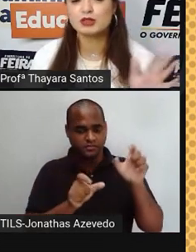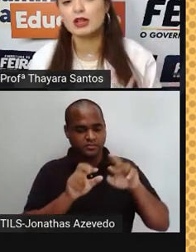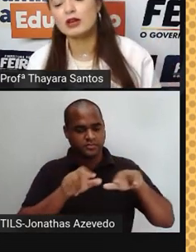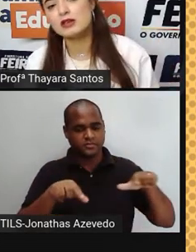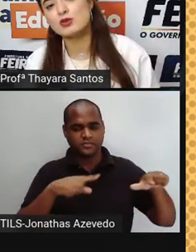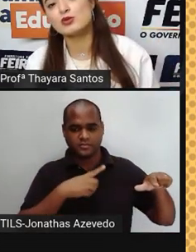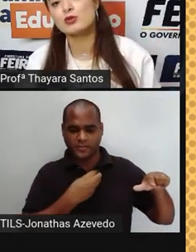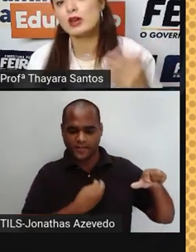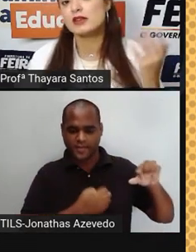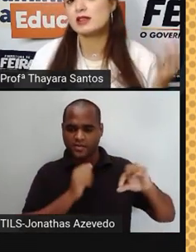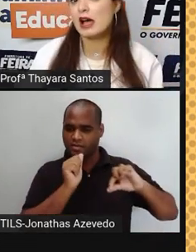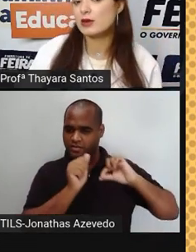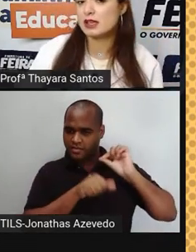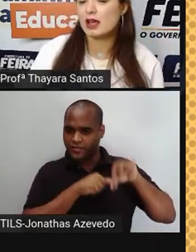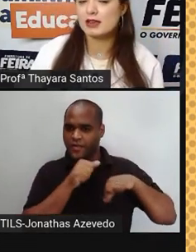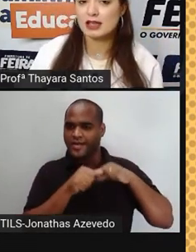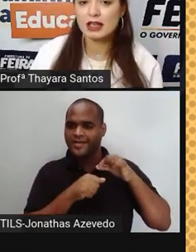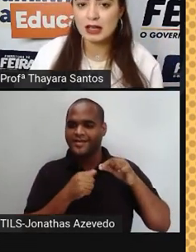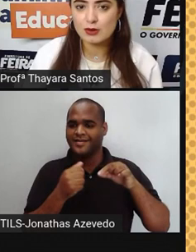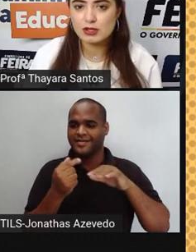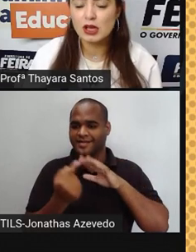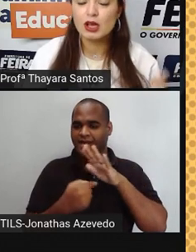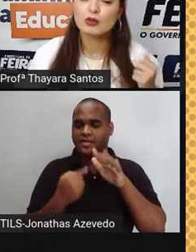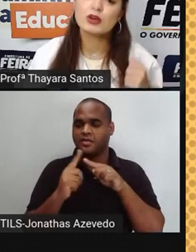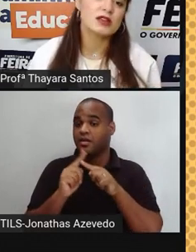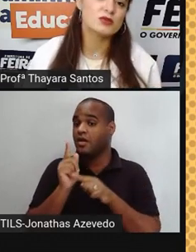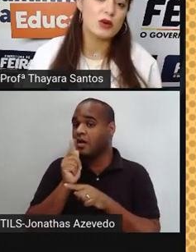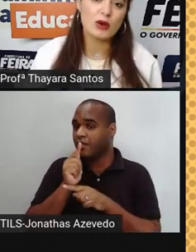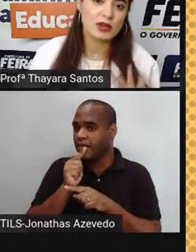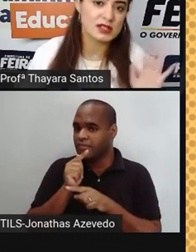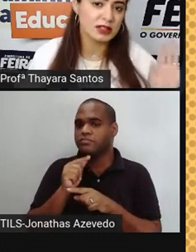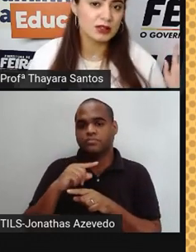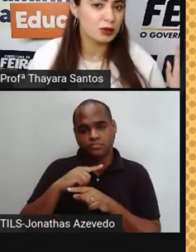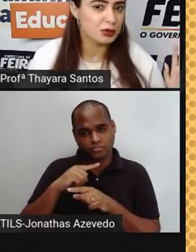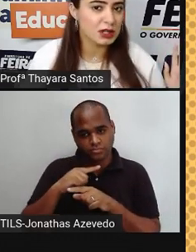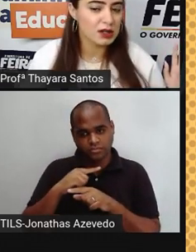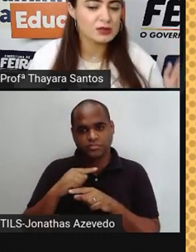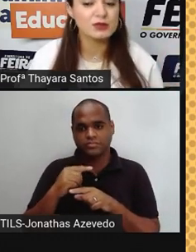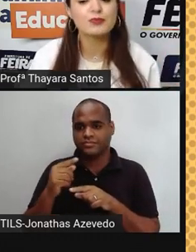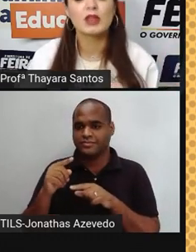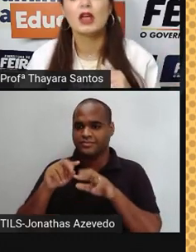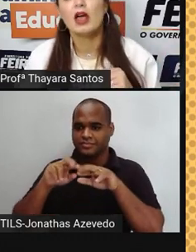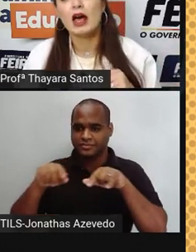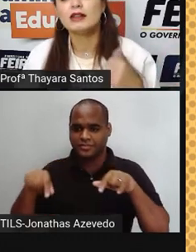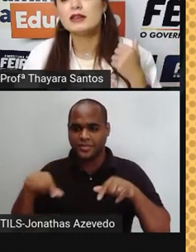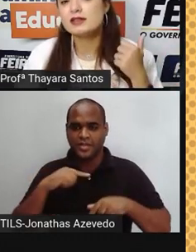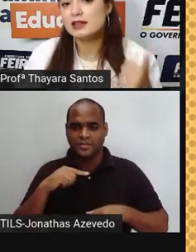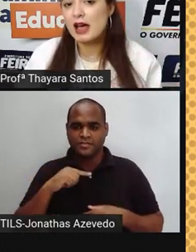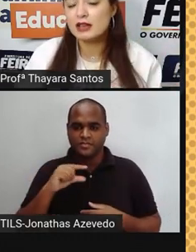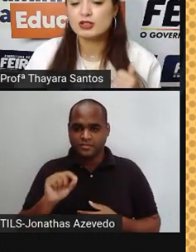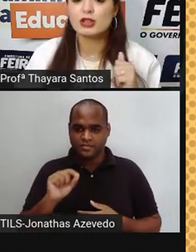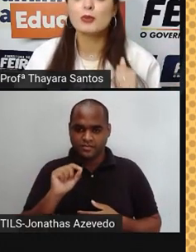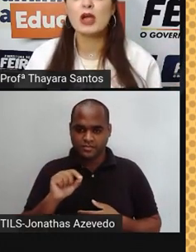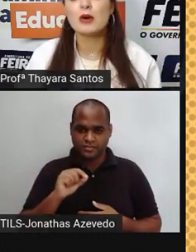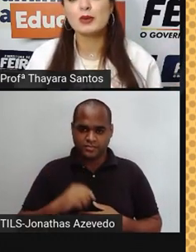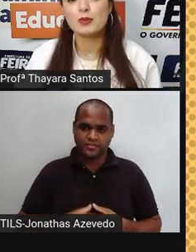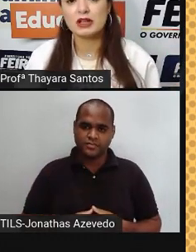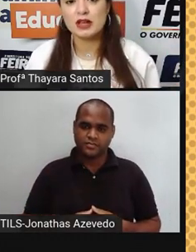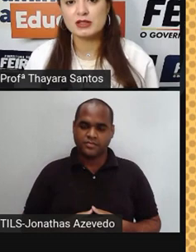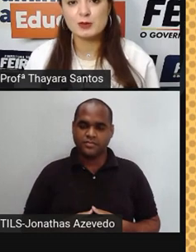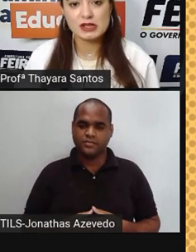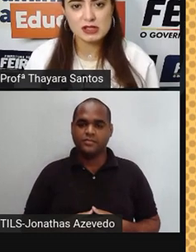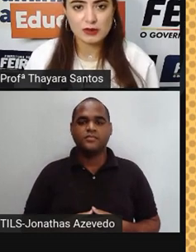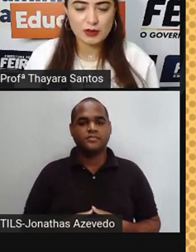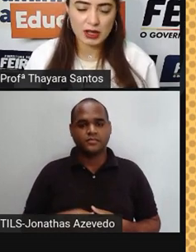líquido para o estado gasoso, no caso da água é 100 graus, no caso do álcool é 78 graus. A densidade também é uma